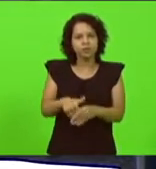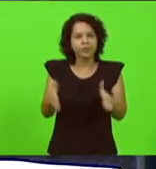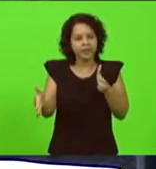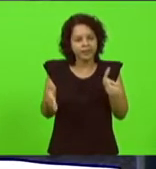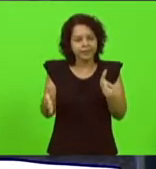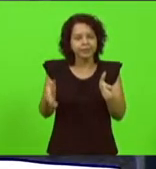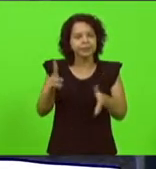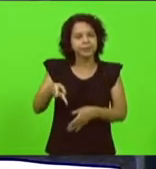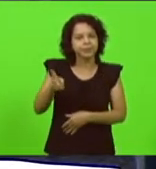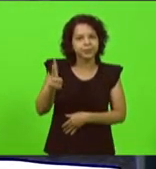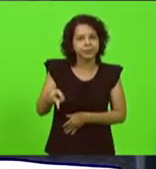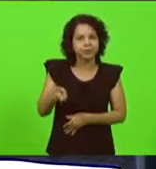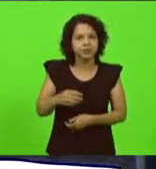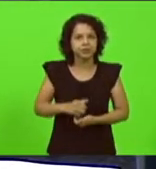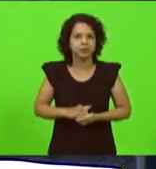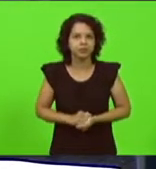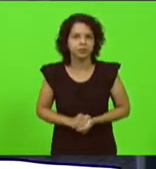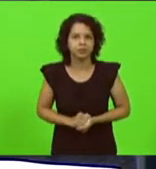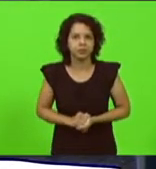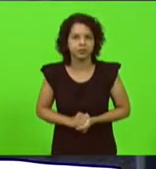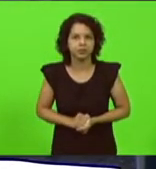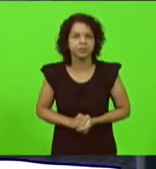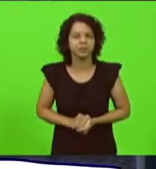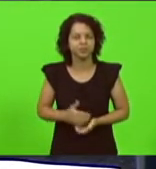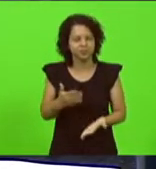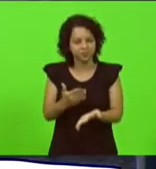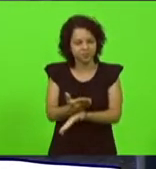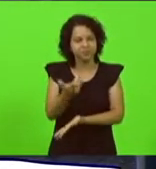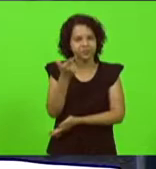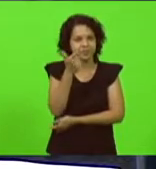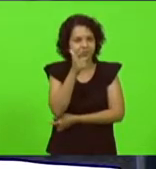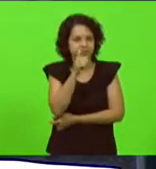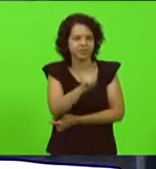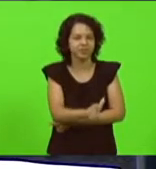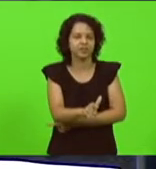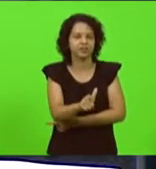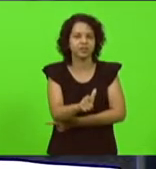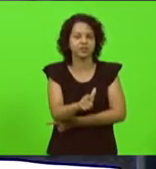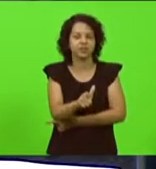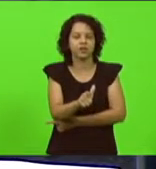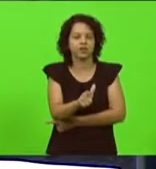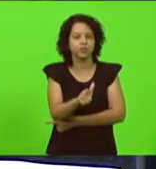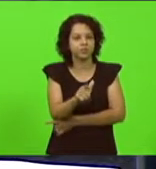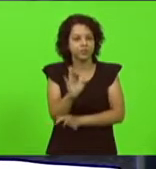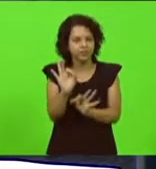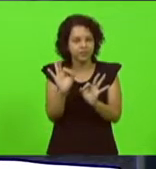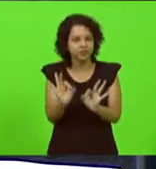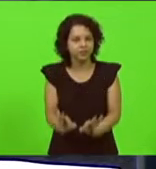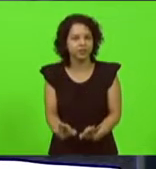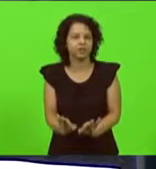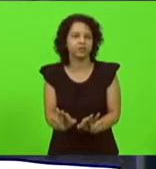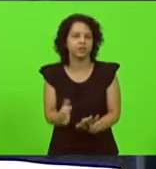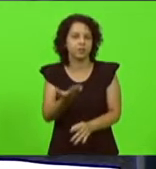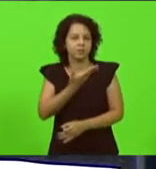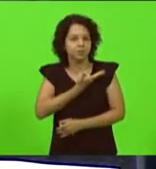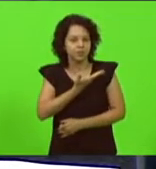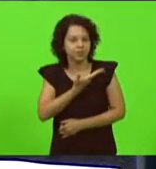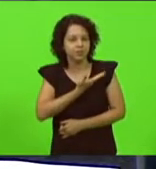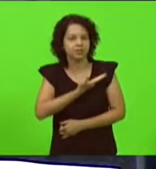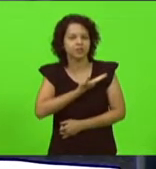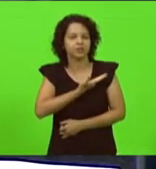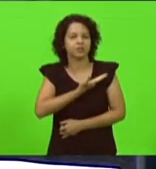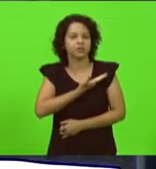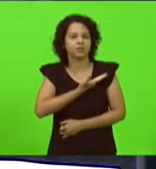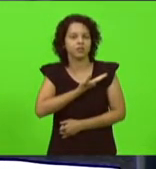Felizmente, eu consegui passar, mas tenho certeza que, se tivesse sido amigo, a experiência, a defesa